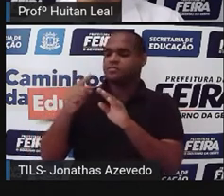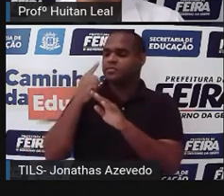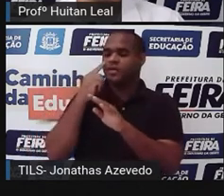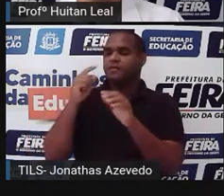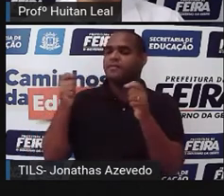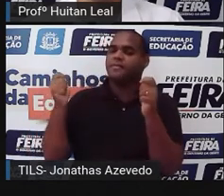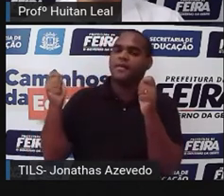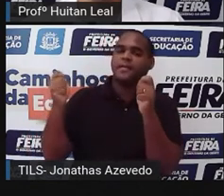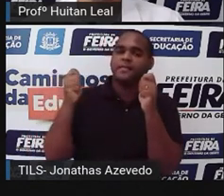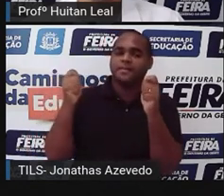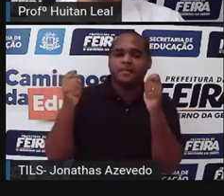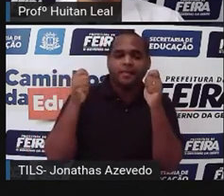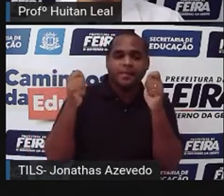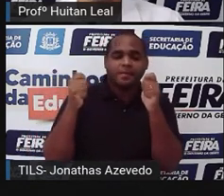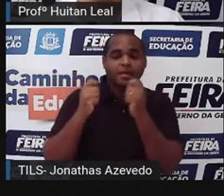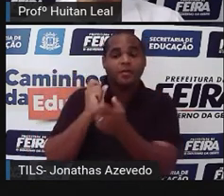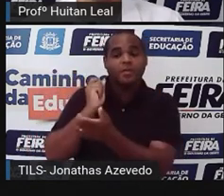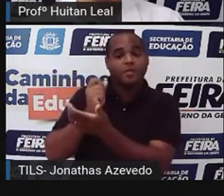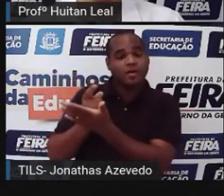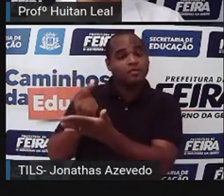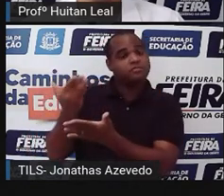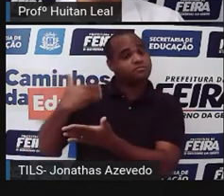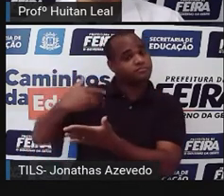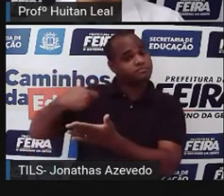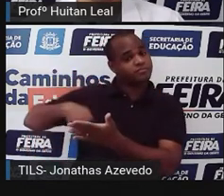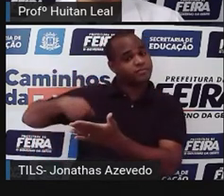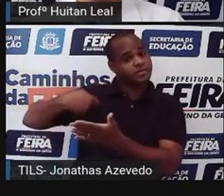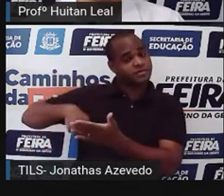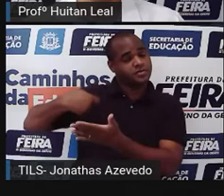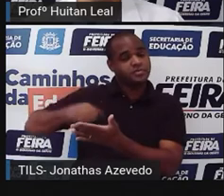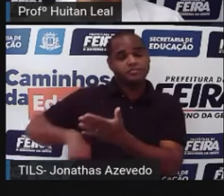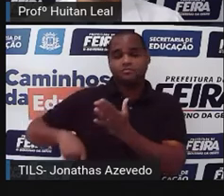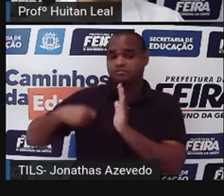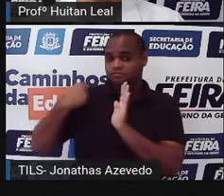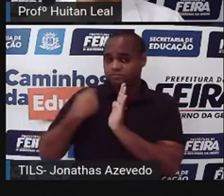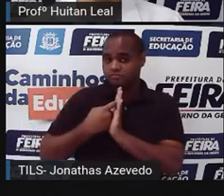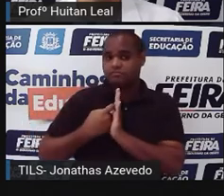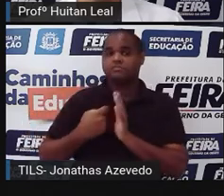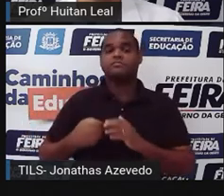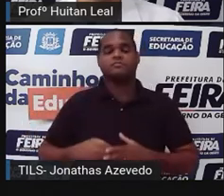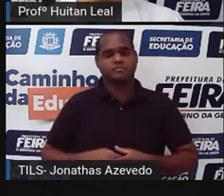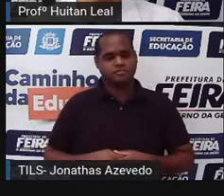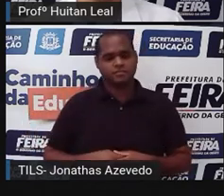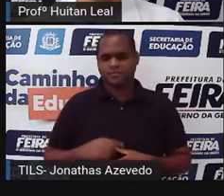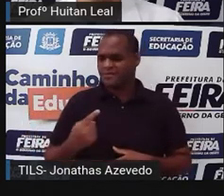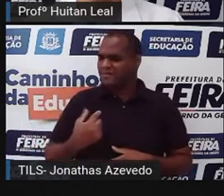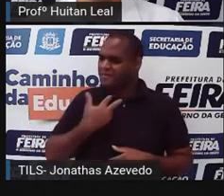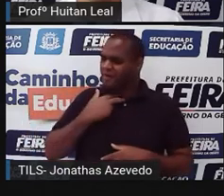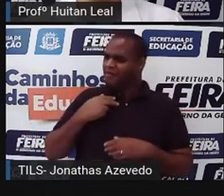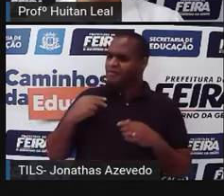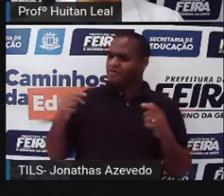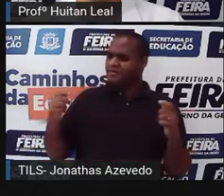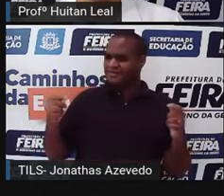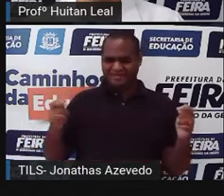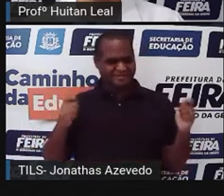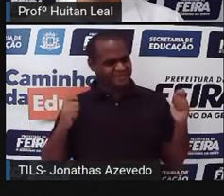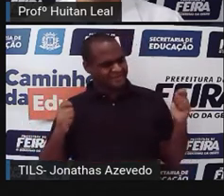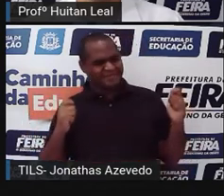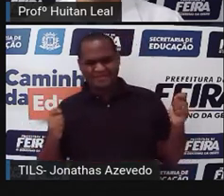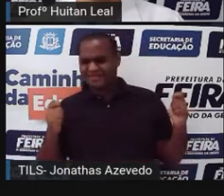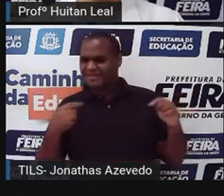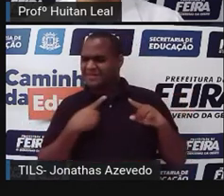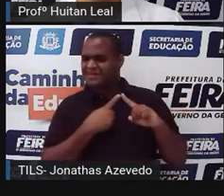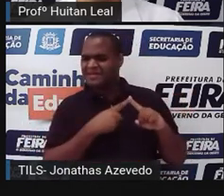comum, fazendo cobrança. Você não pode fazer isso comigo, protestou ela. Claro que